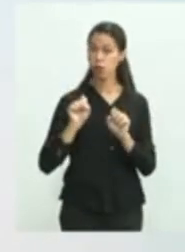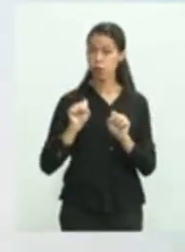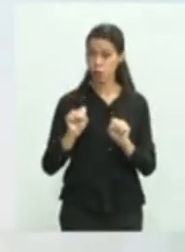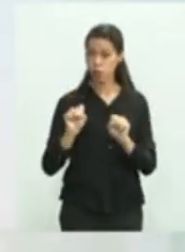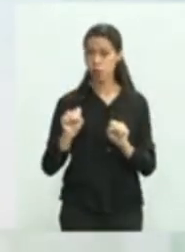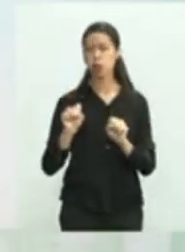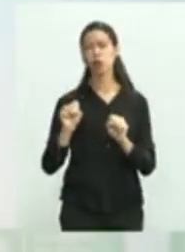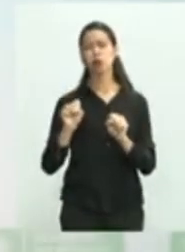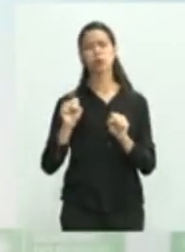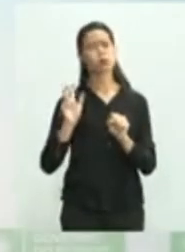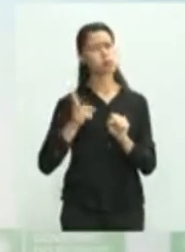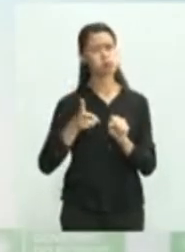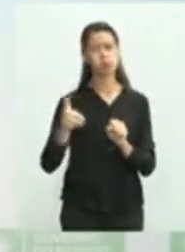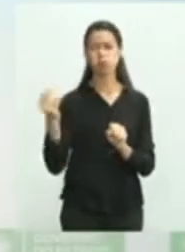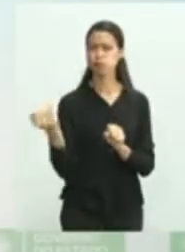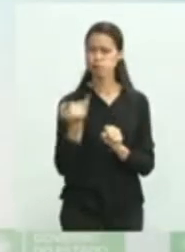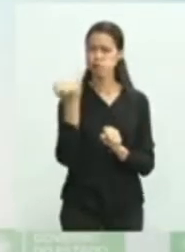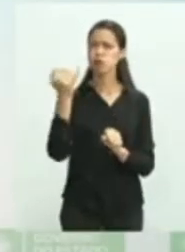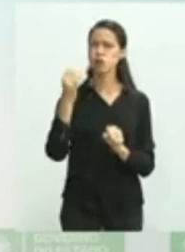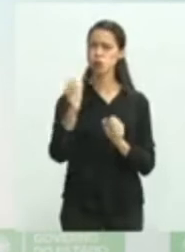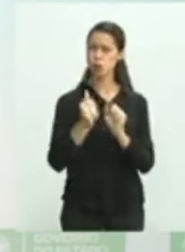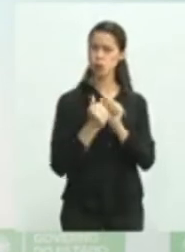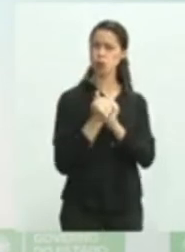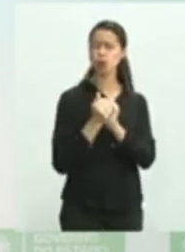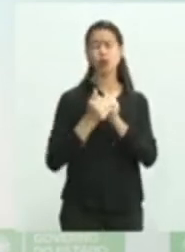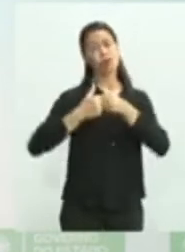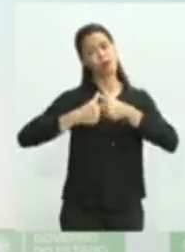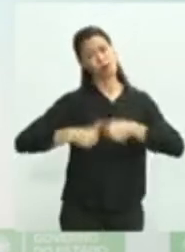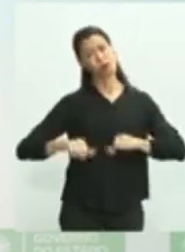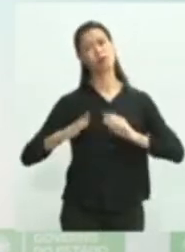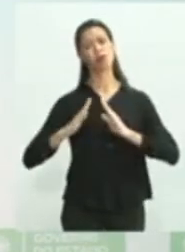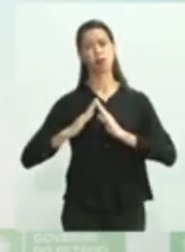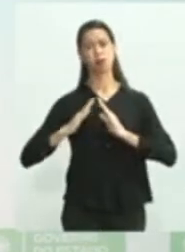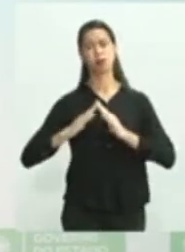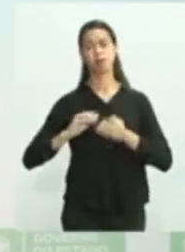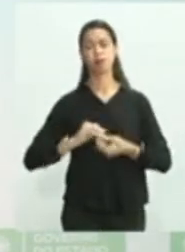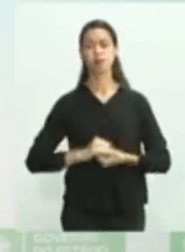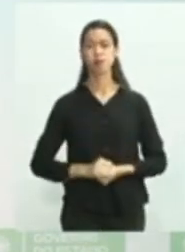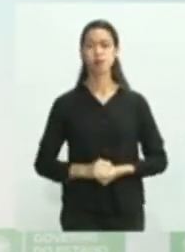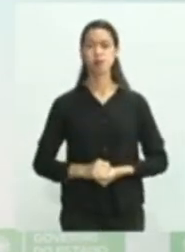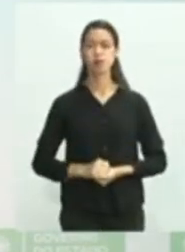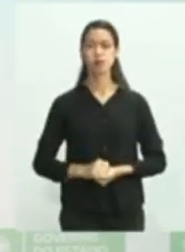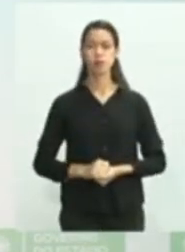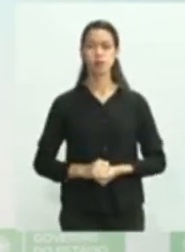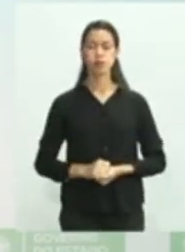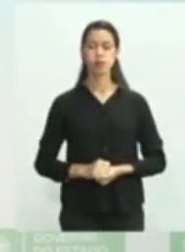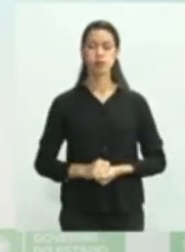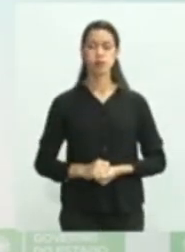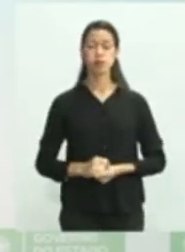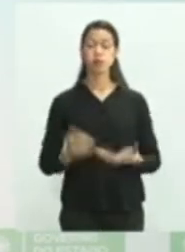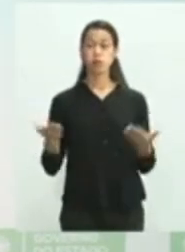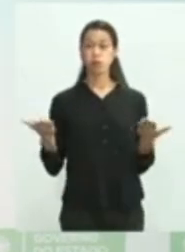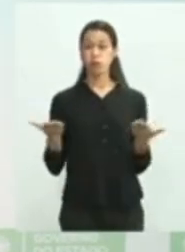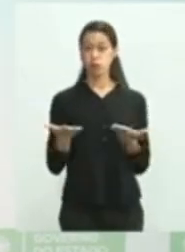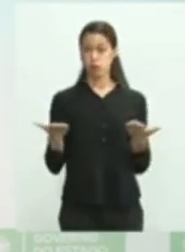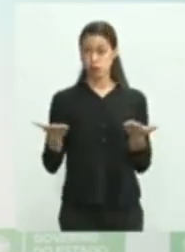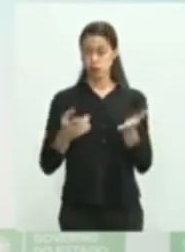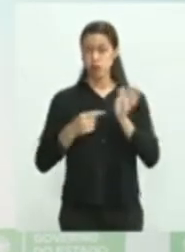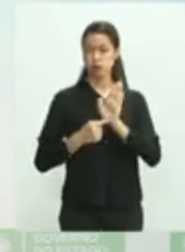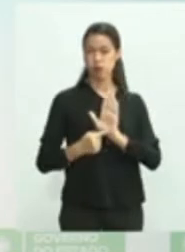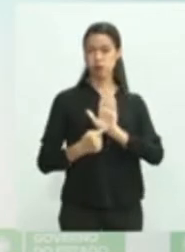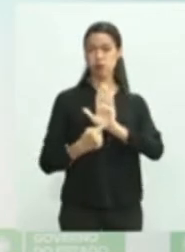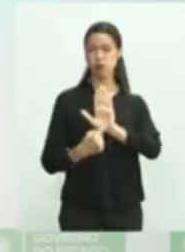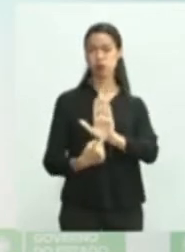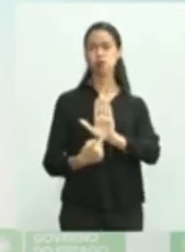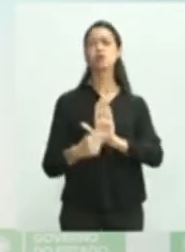é essencial. Fique em casa. Nós gostaríamos também de apresentar a